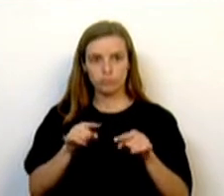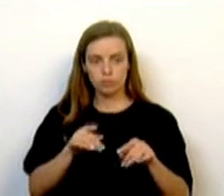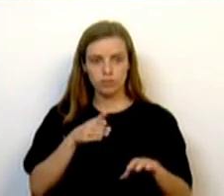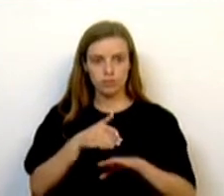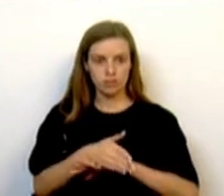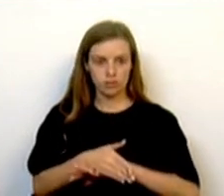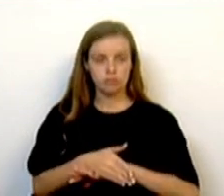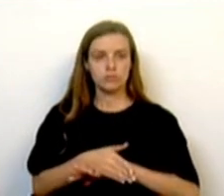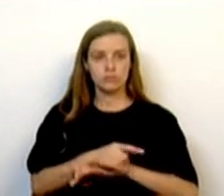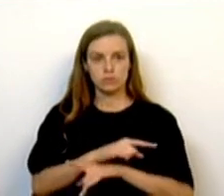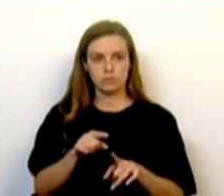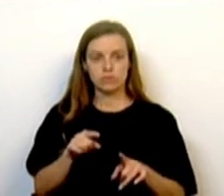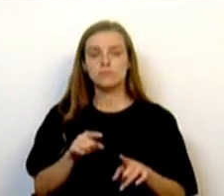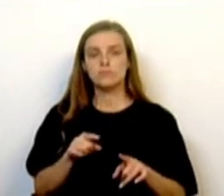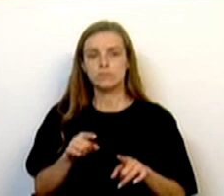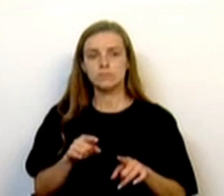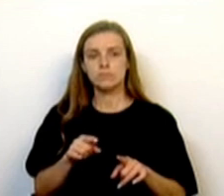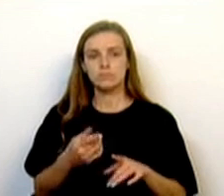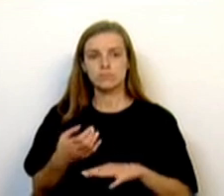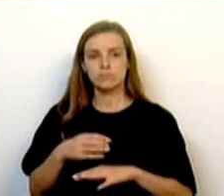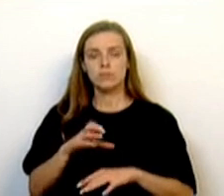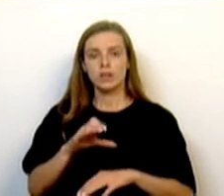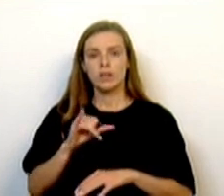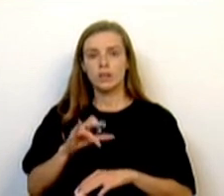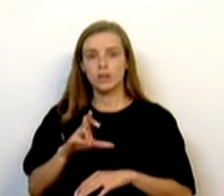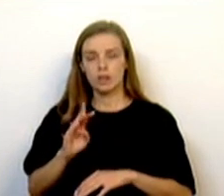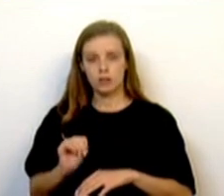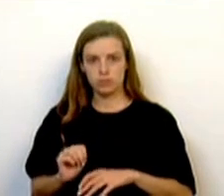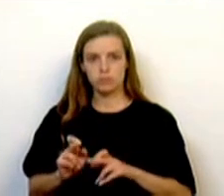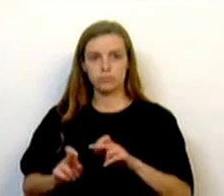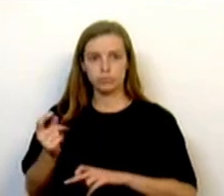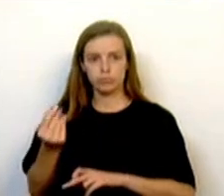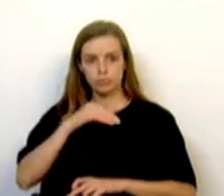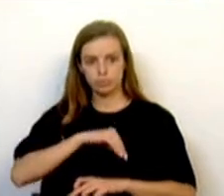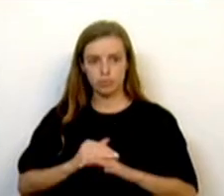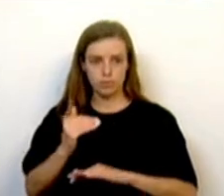majoração, a esta majoração, em sede e RS dos encargos de homens estadiais? Muito obrigado.